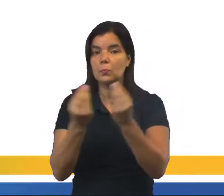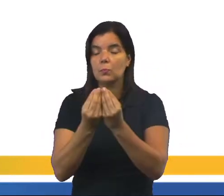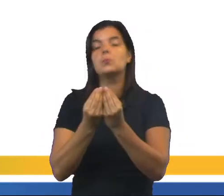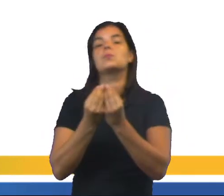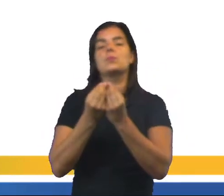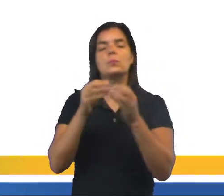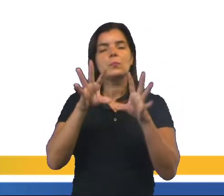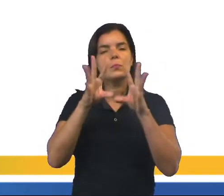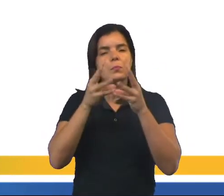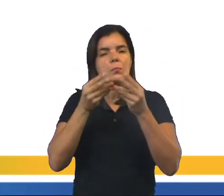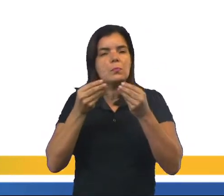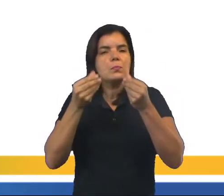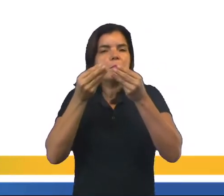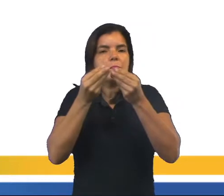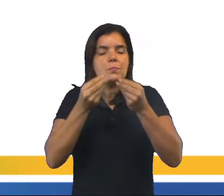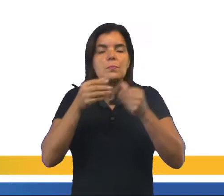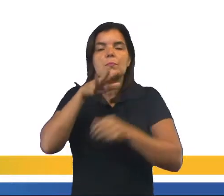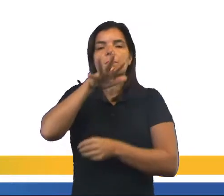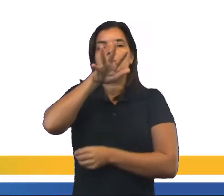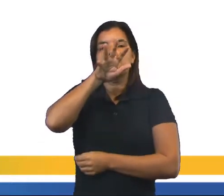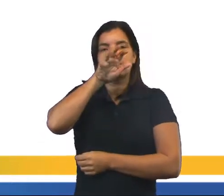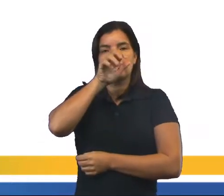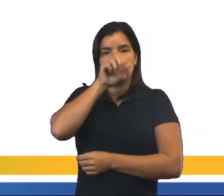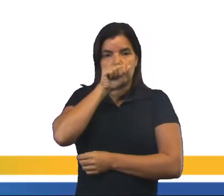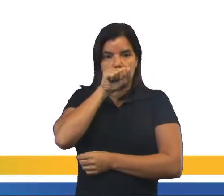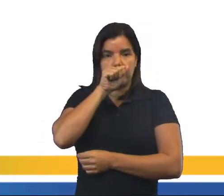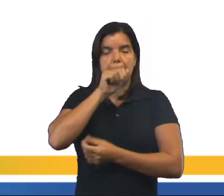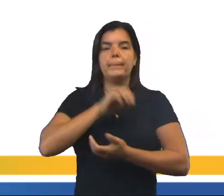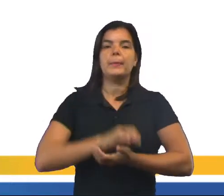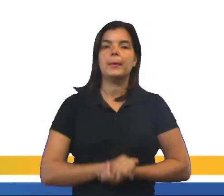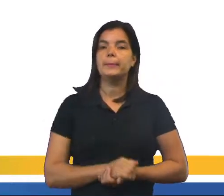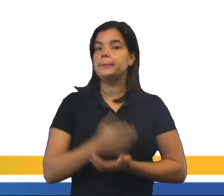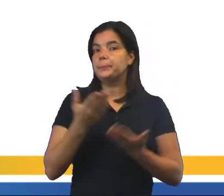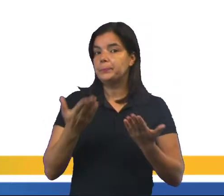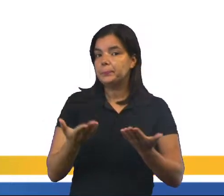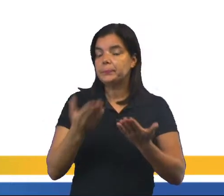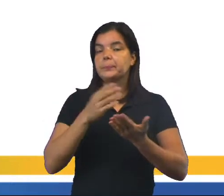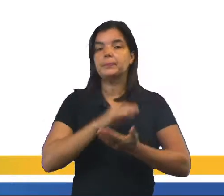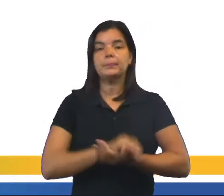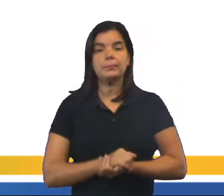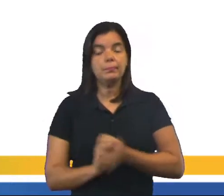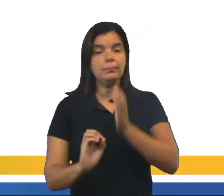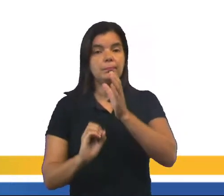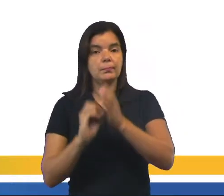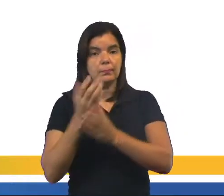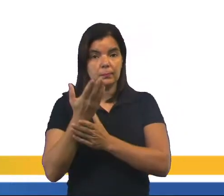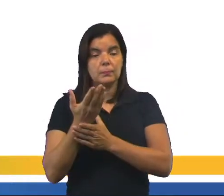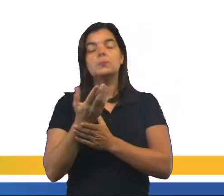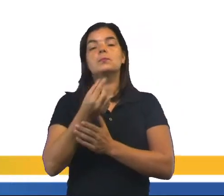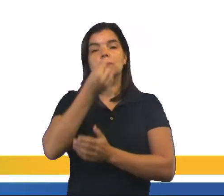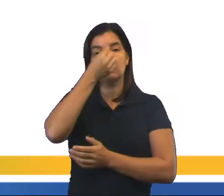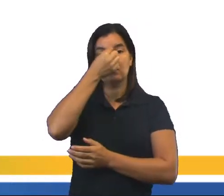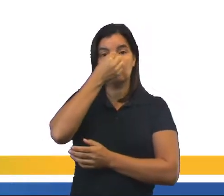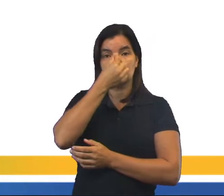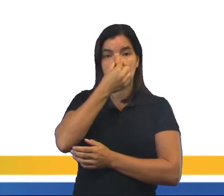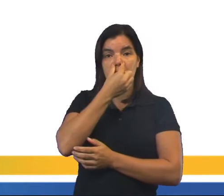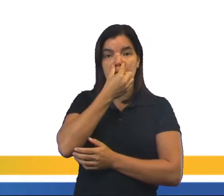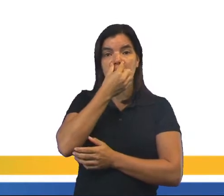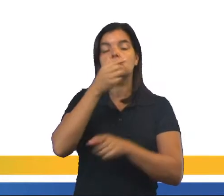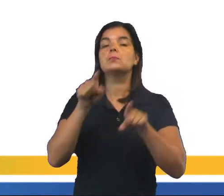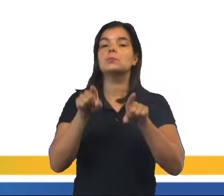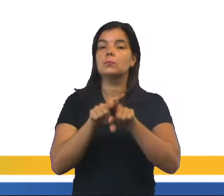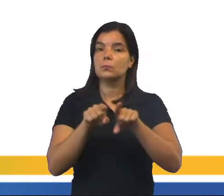umedecer as nossas vias respiratórias. Então, aqui, né? Acontece, na cavidade nasal,